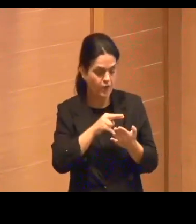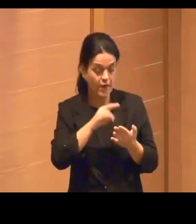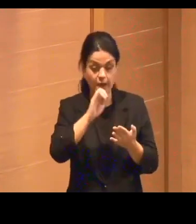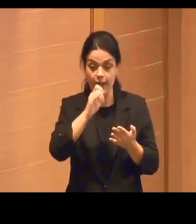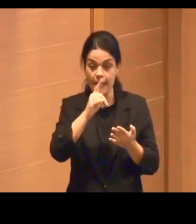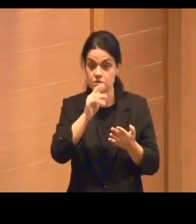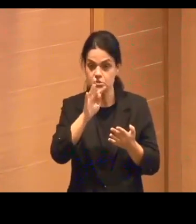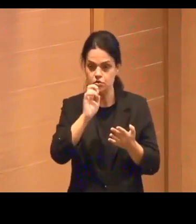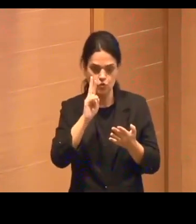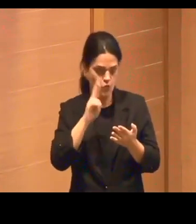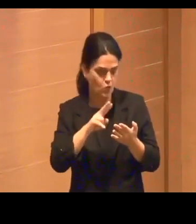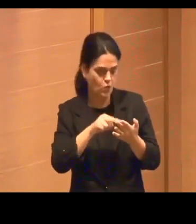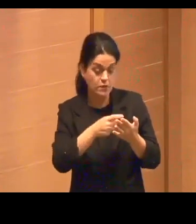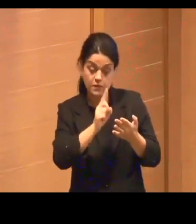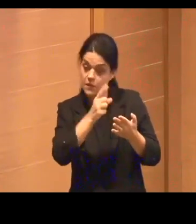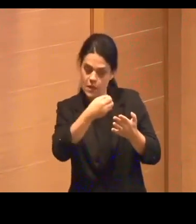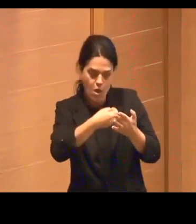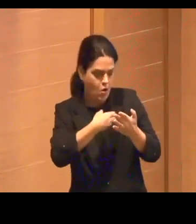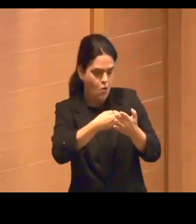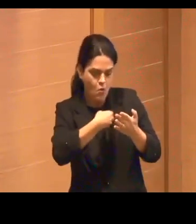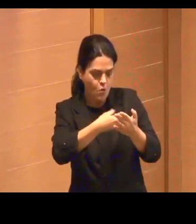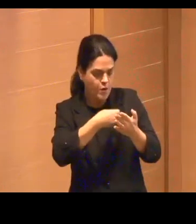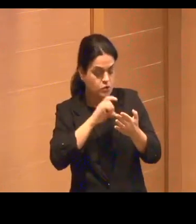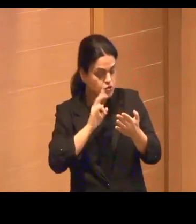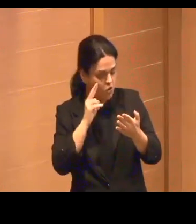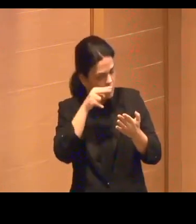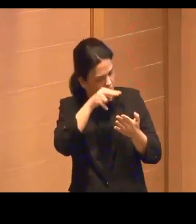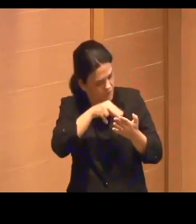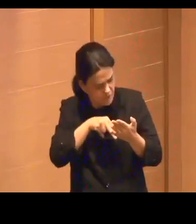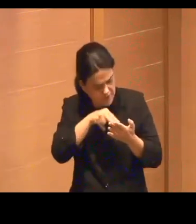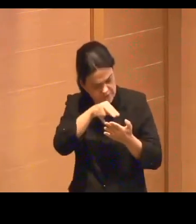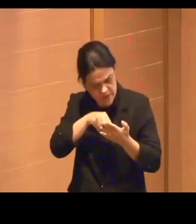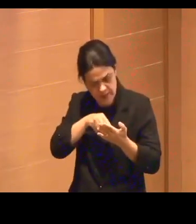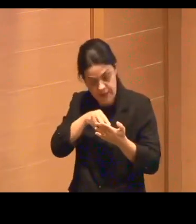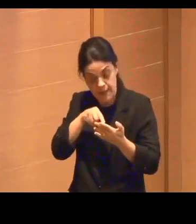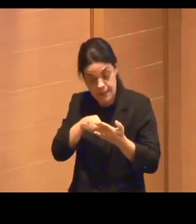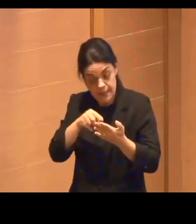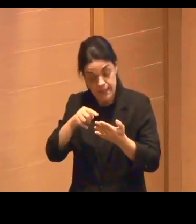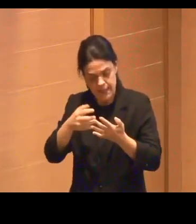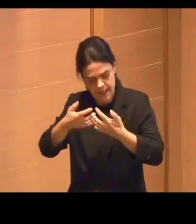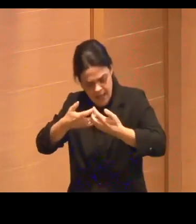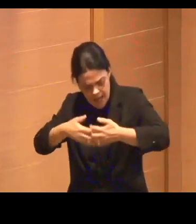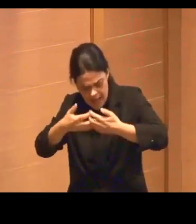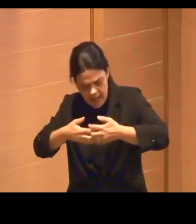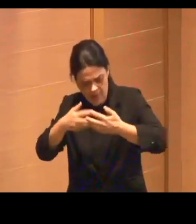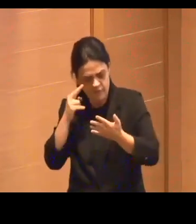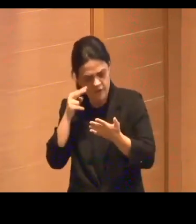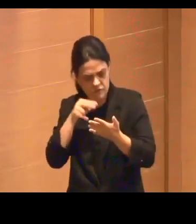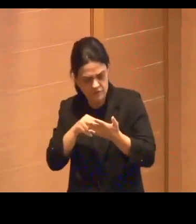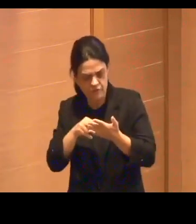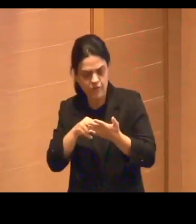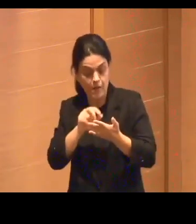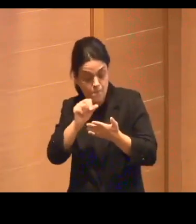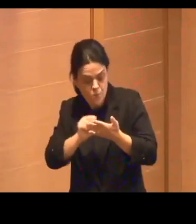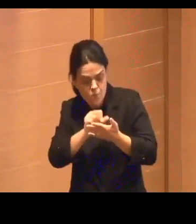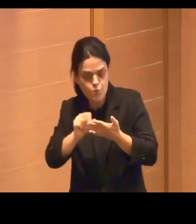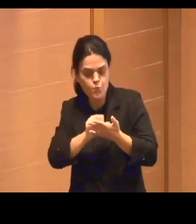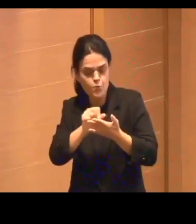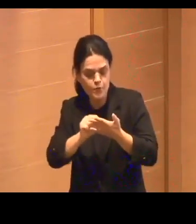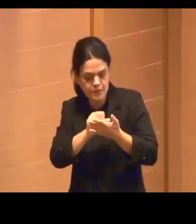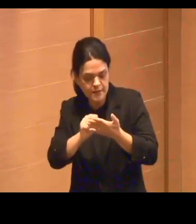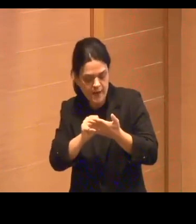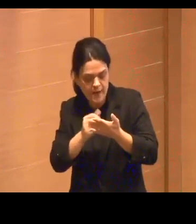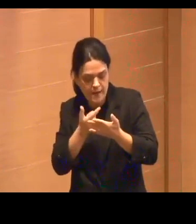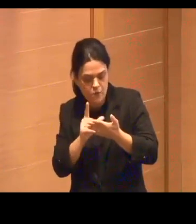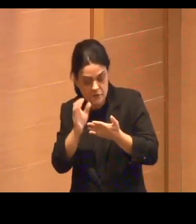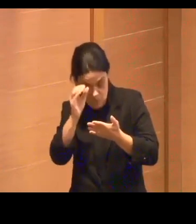escreve e reflete a partir daquilo que você escreveu e, portanto, ele vai te apoiar no seu processo de construção de conhecimento. Então,